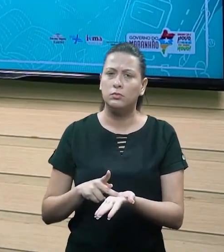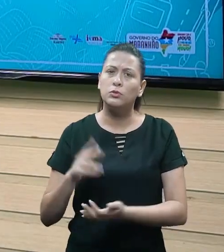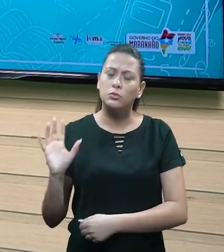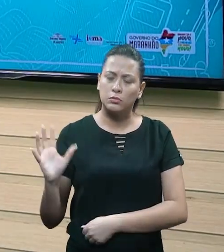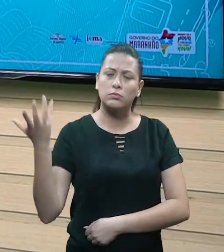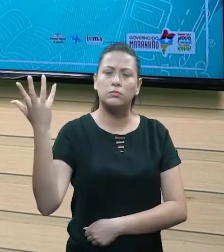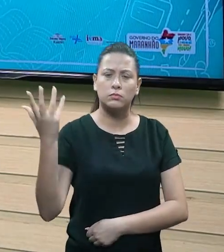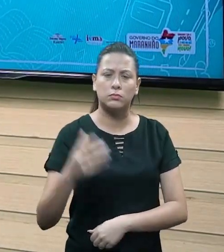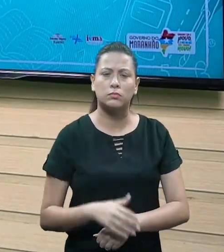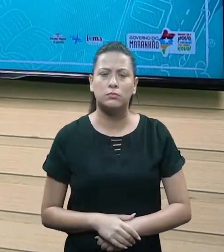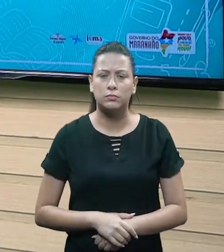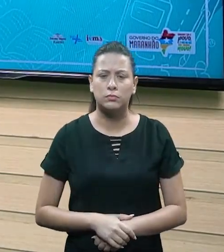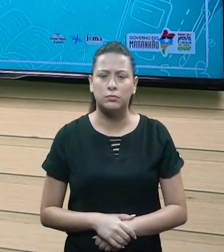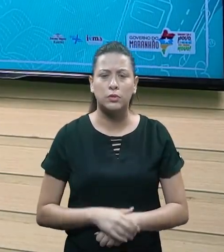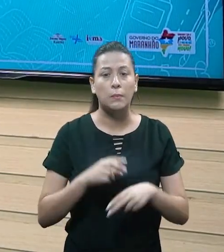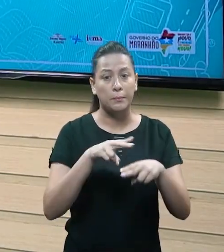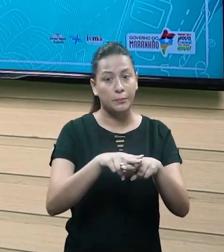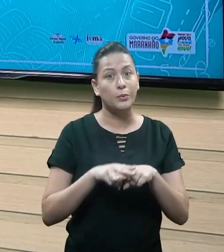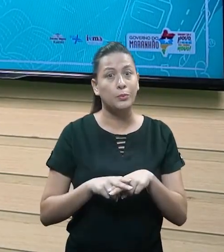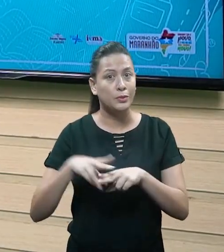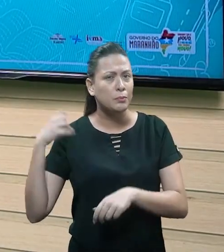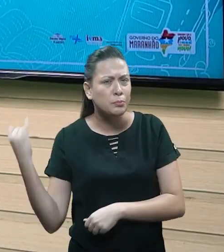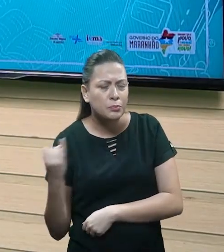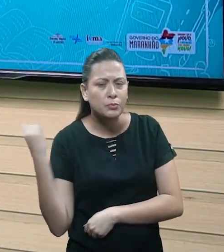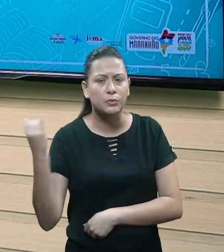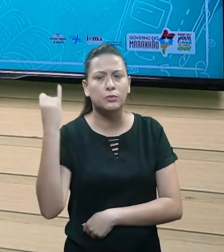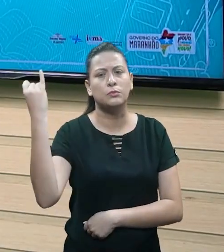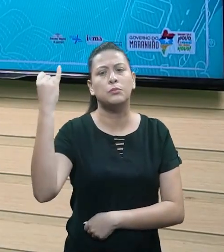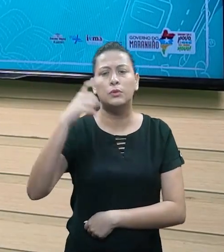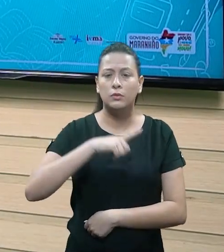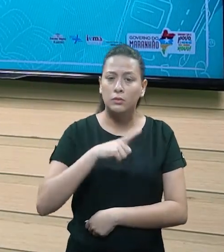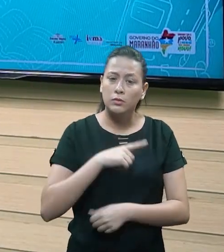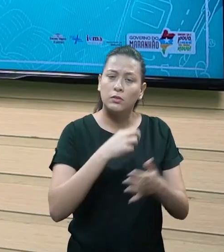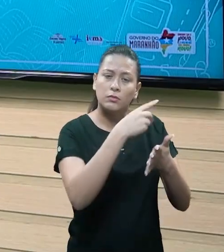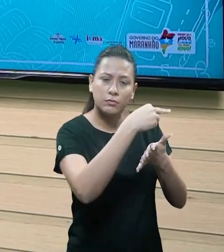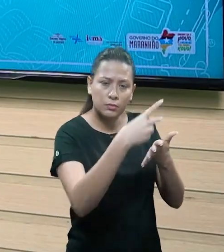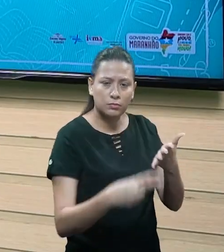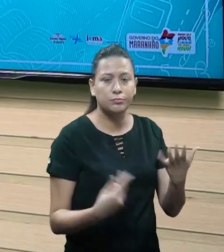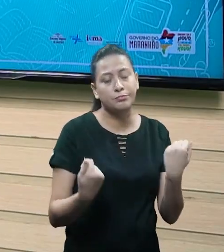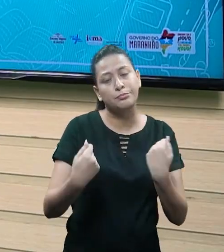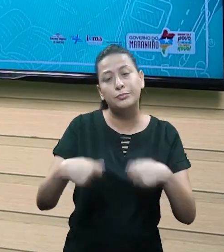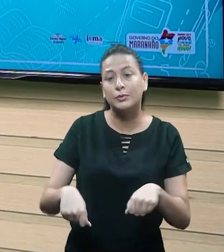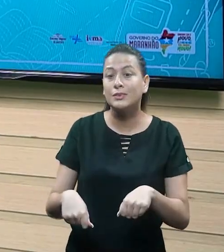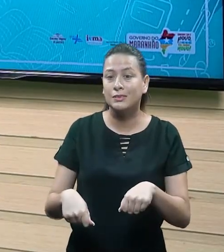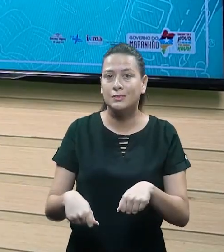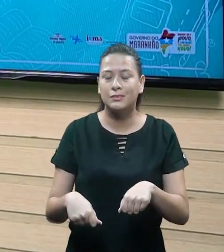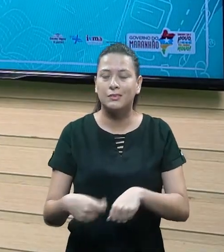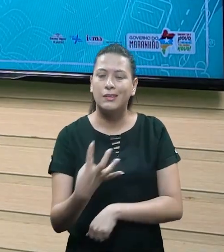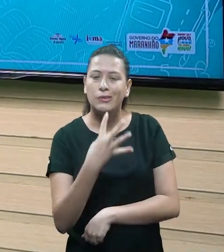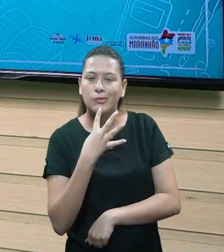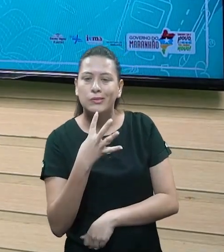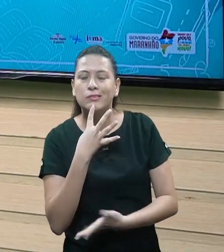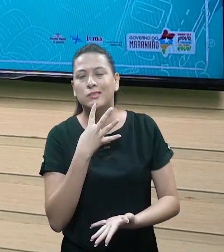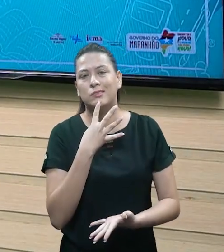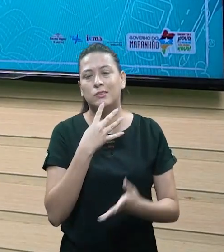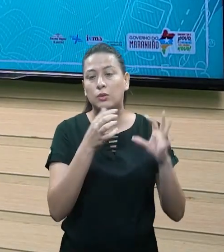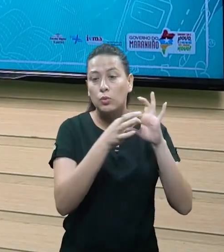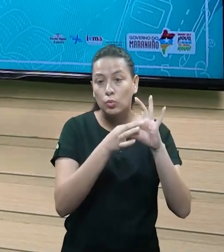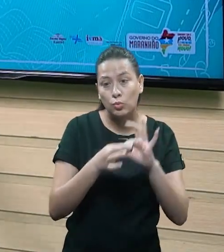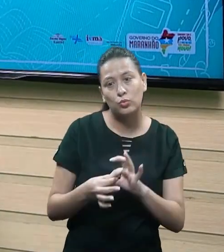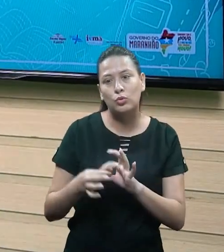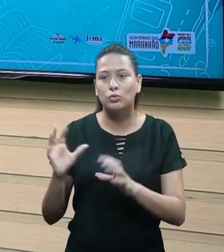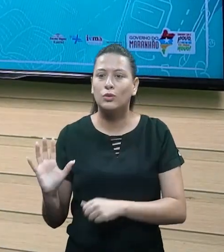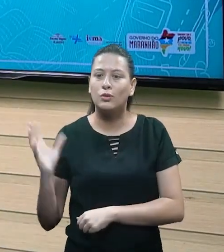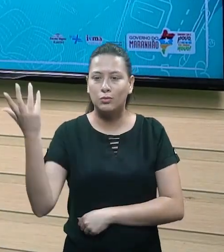fatos, como está dizendo aqui para a gente, ó. Por isso, é fundamental a existência de ferramentas que possibilitem conhecer a real situação